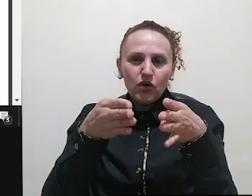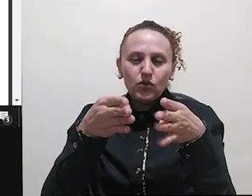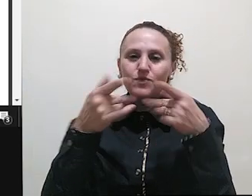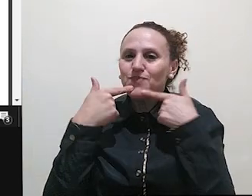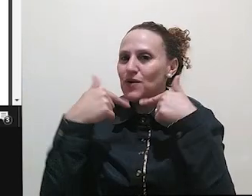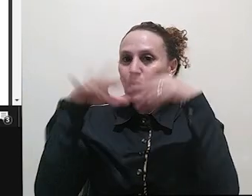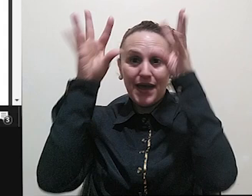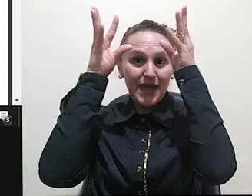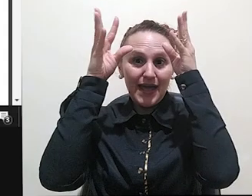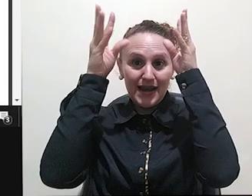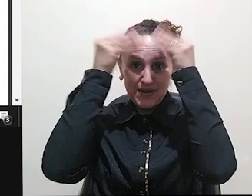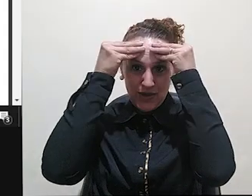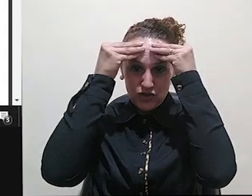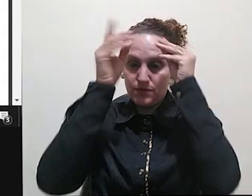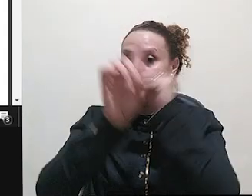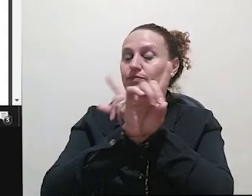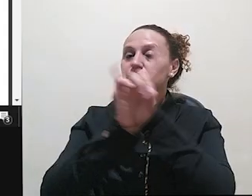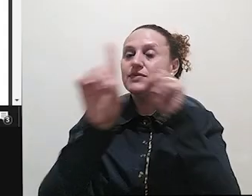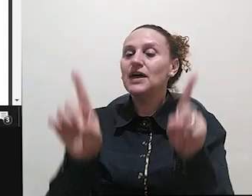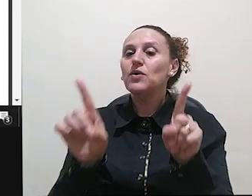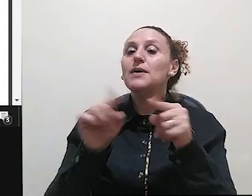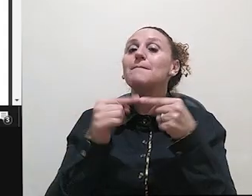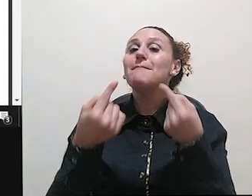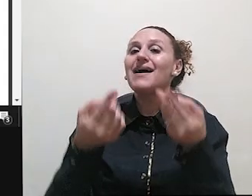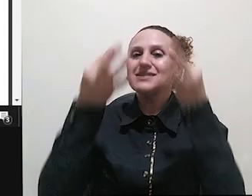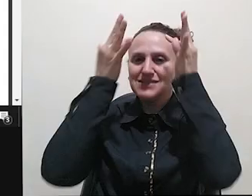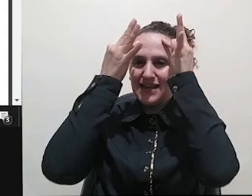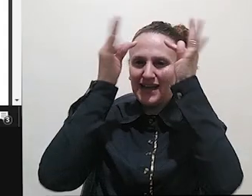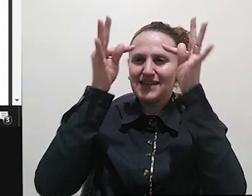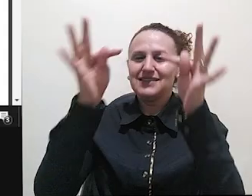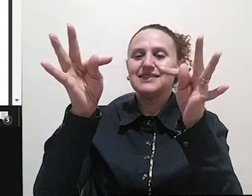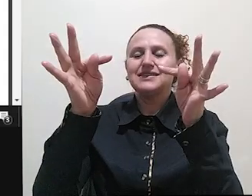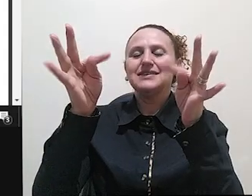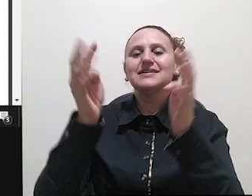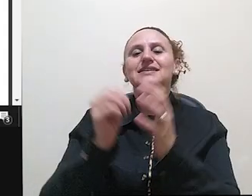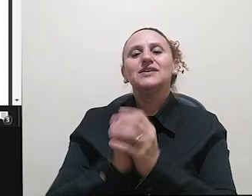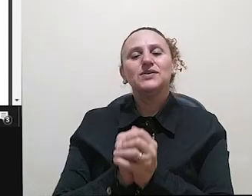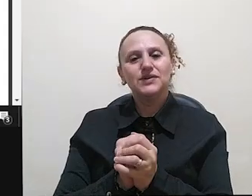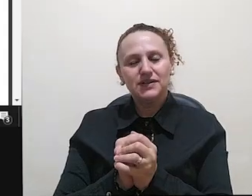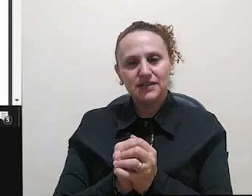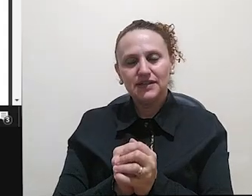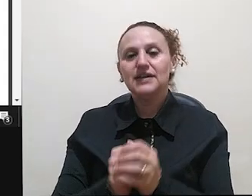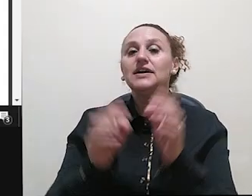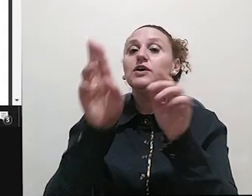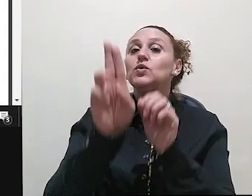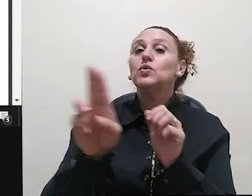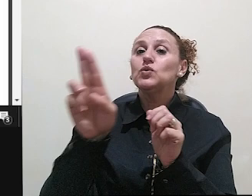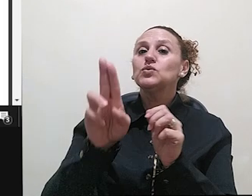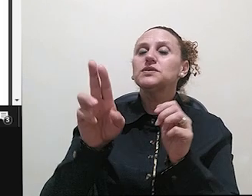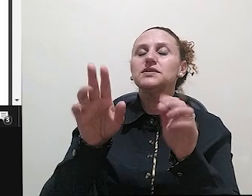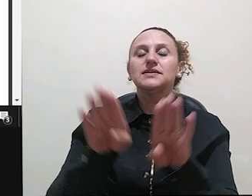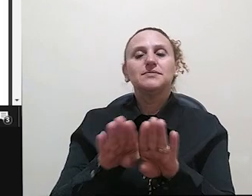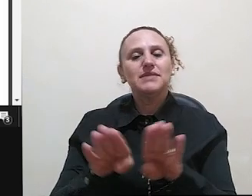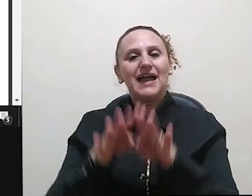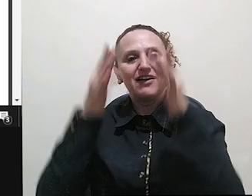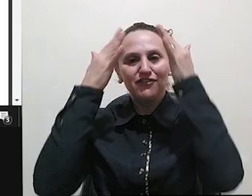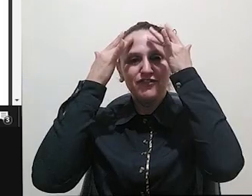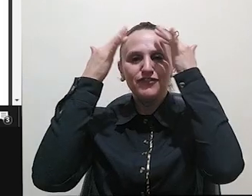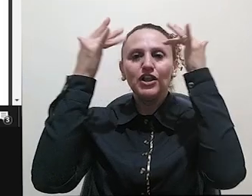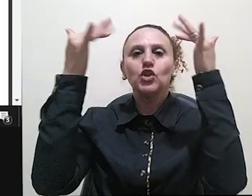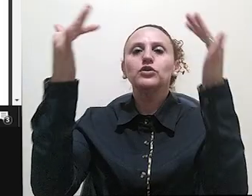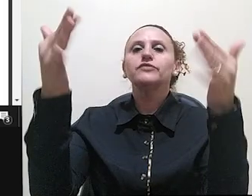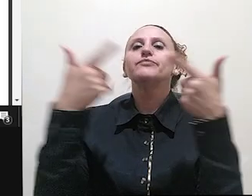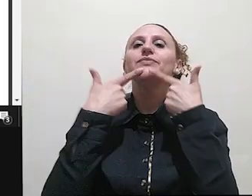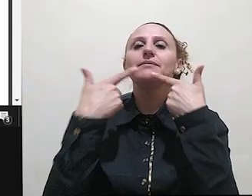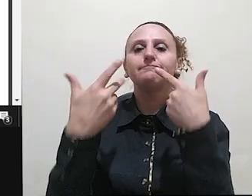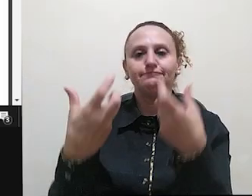que tratam da linguagem, ou seja, as teorias linguísticas, daí a expressão Filosofia da Linguística. E aí ele explica também a